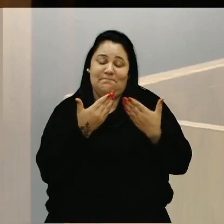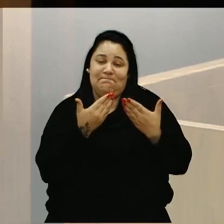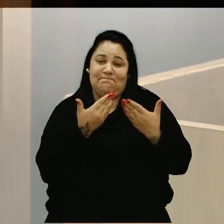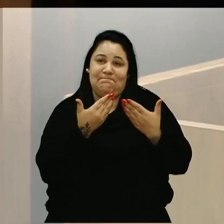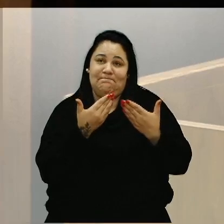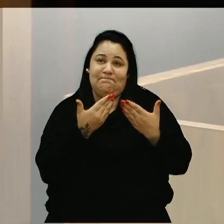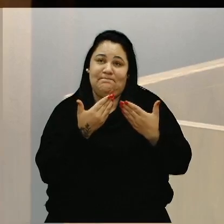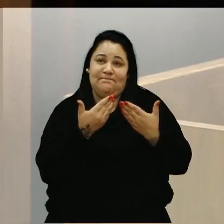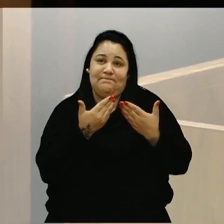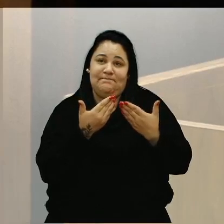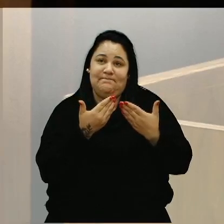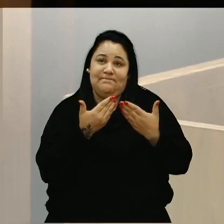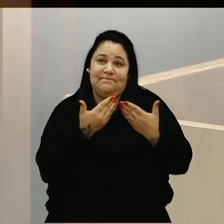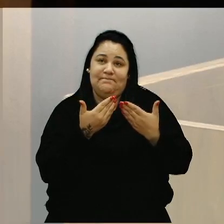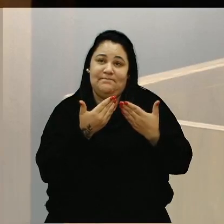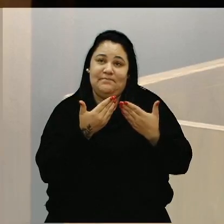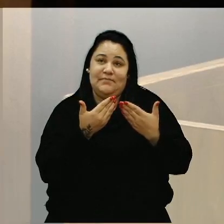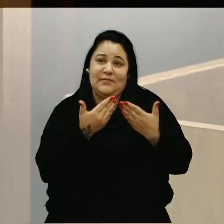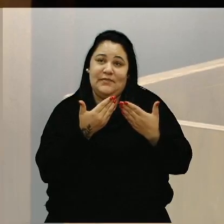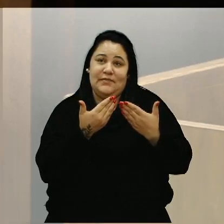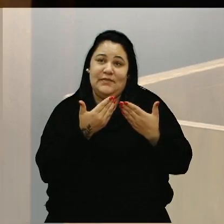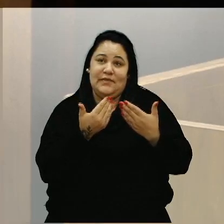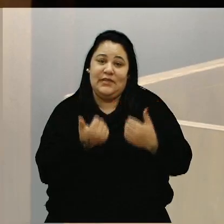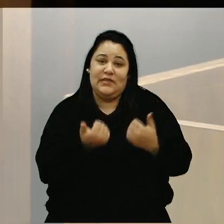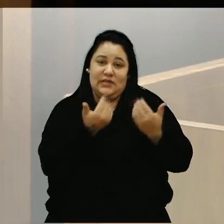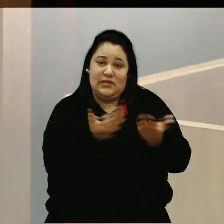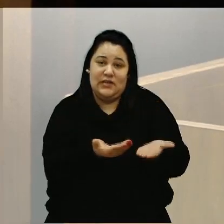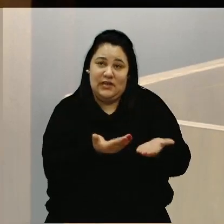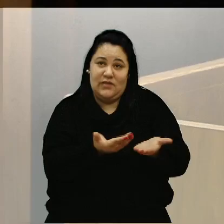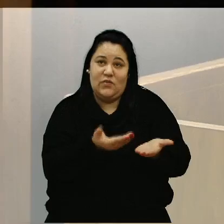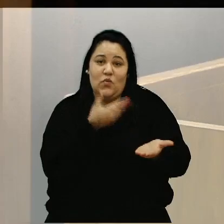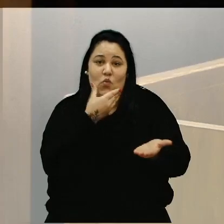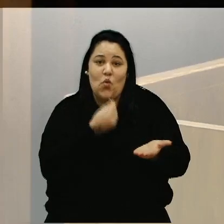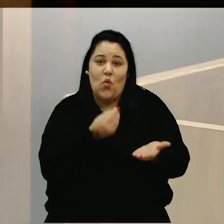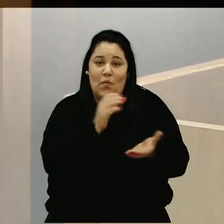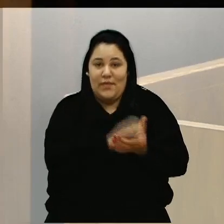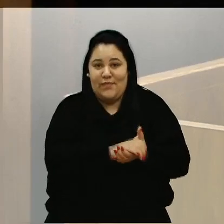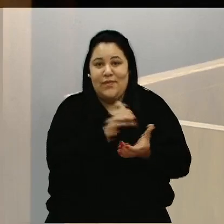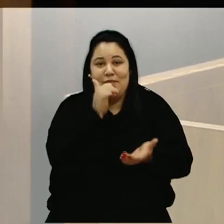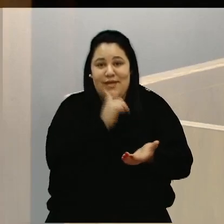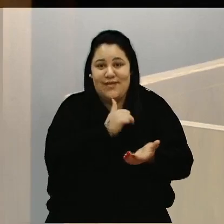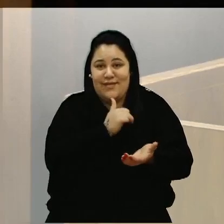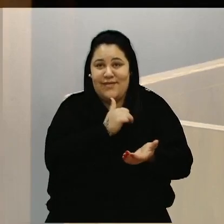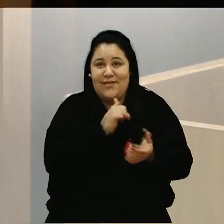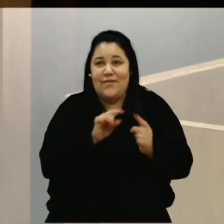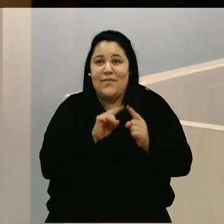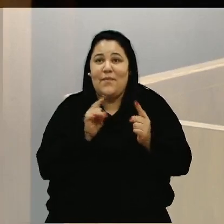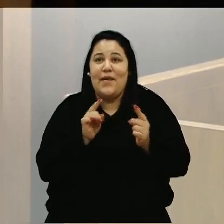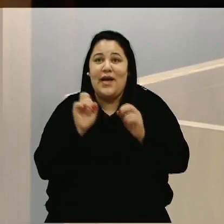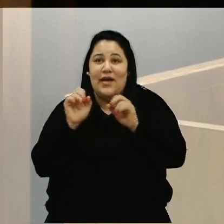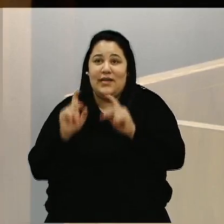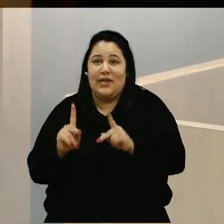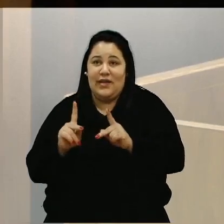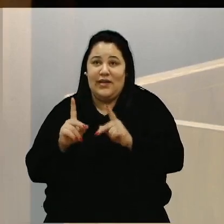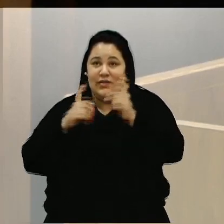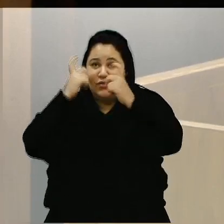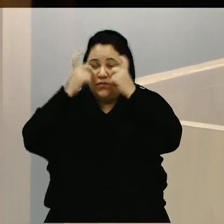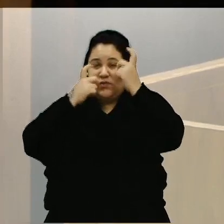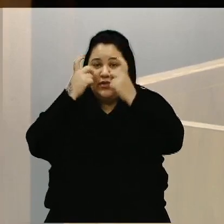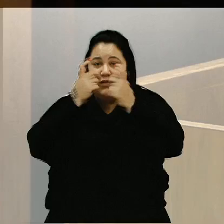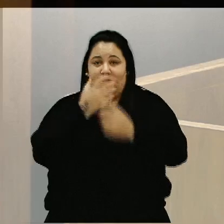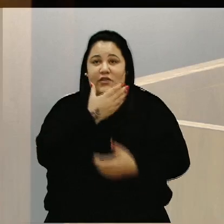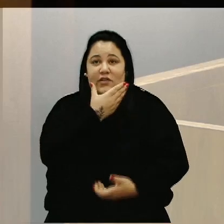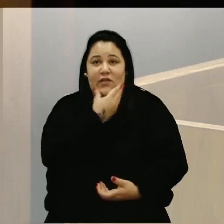amparo para a mulher. Mas e sobre aquele homem? Quem é que se preocupa com esse homem? Porque,